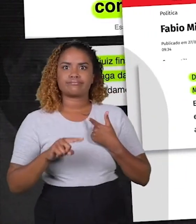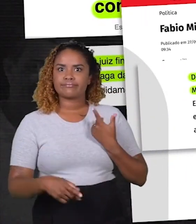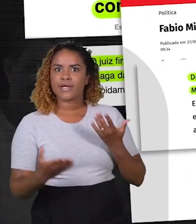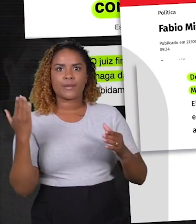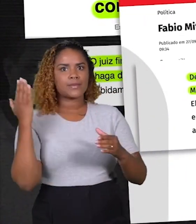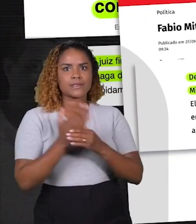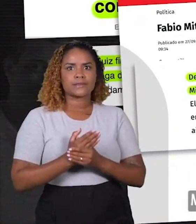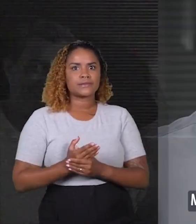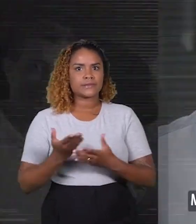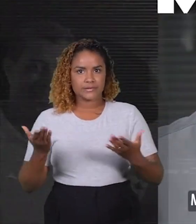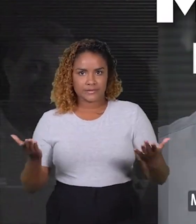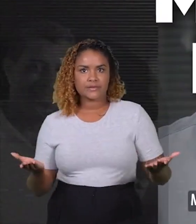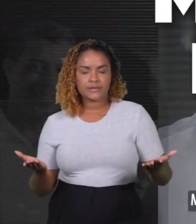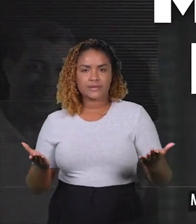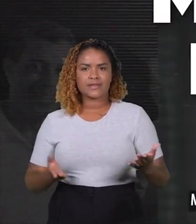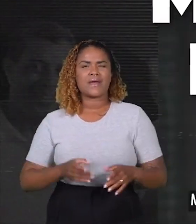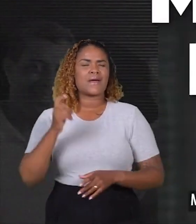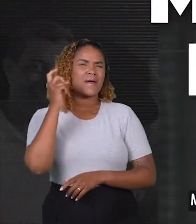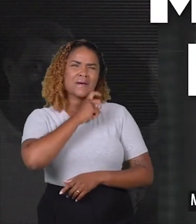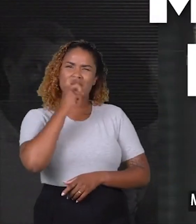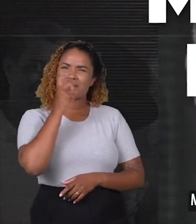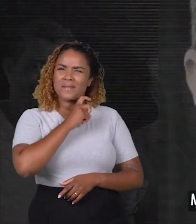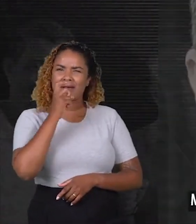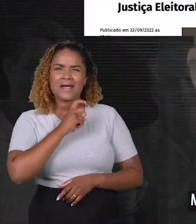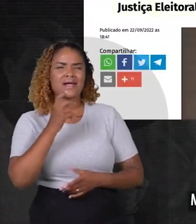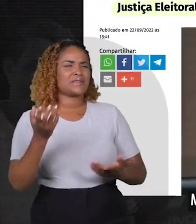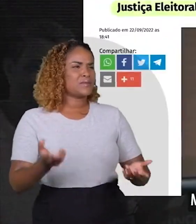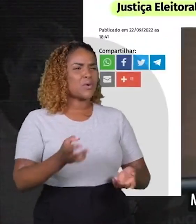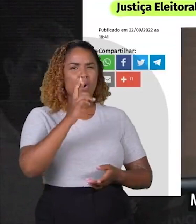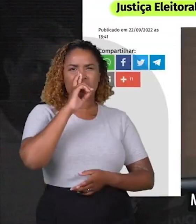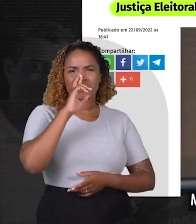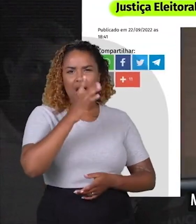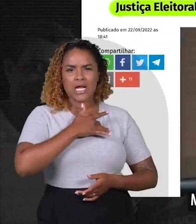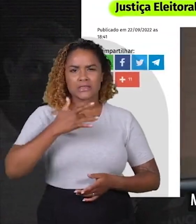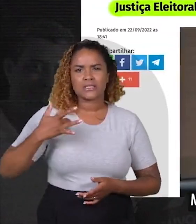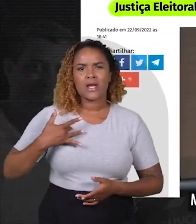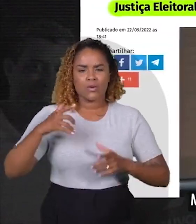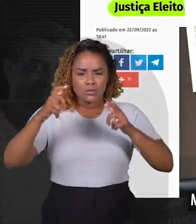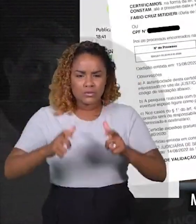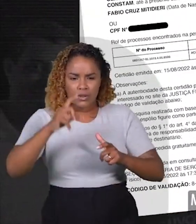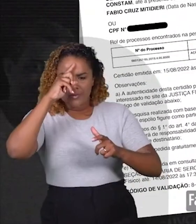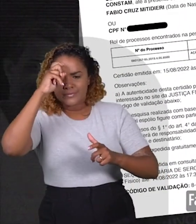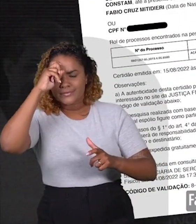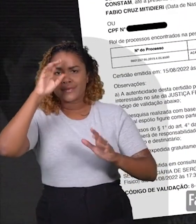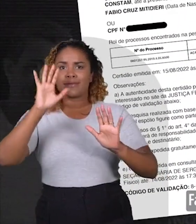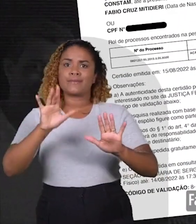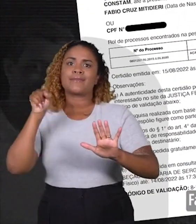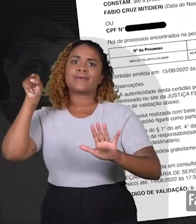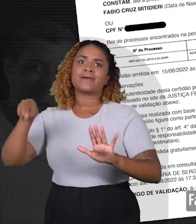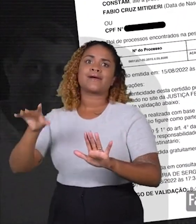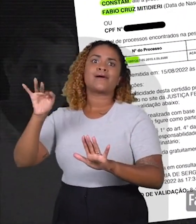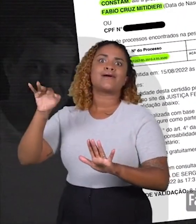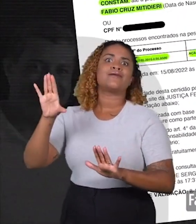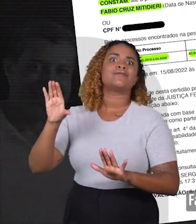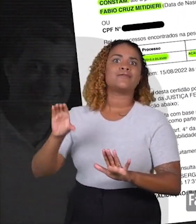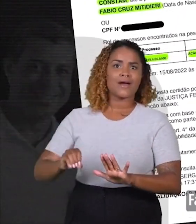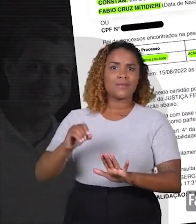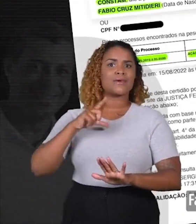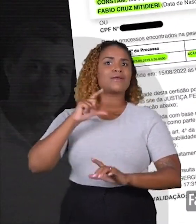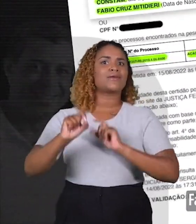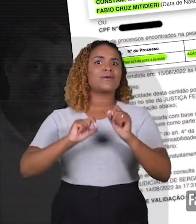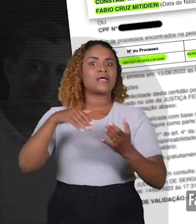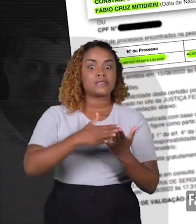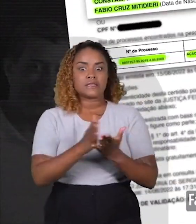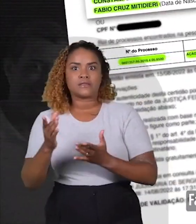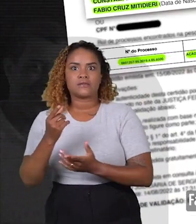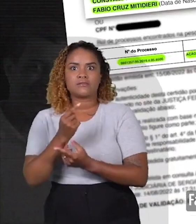sonegação. Mitidieri mente sobre Rogério, a saúde e a fundação. Fábio é quem tem um processo